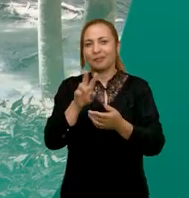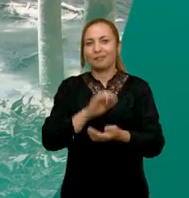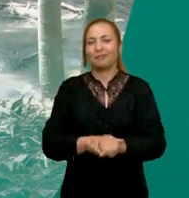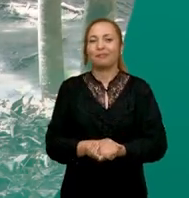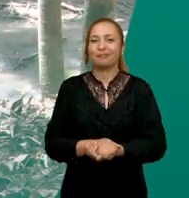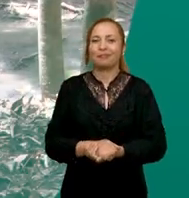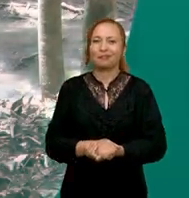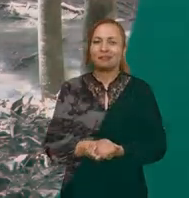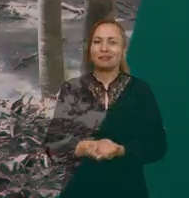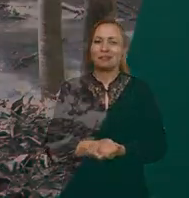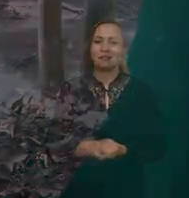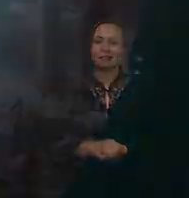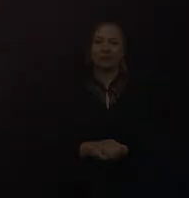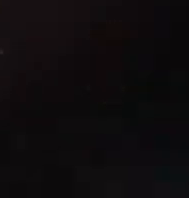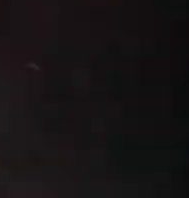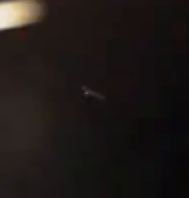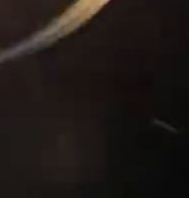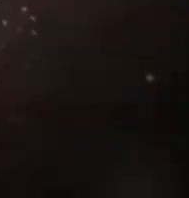do intervalo.